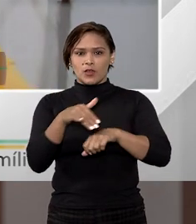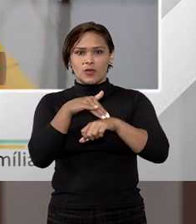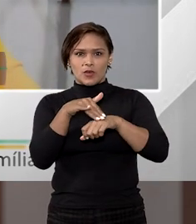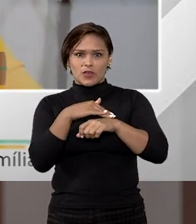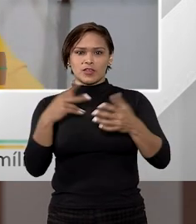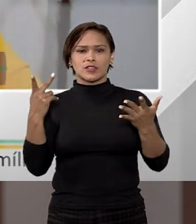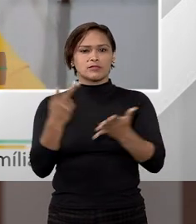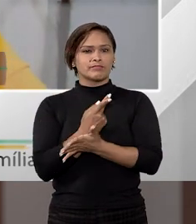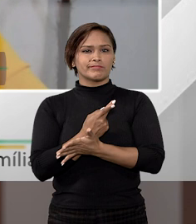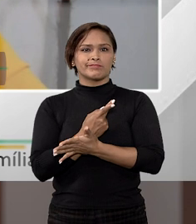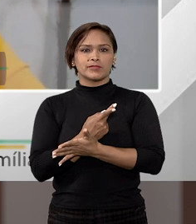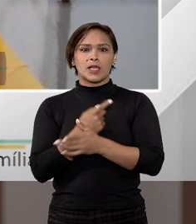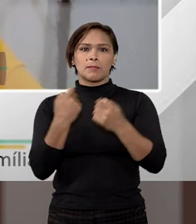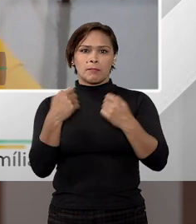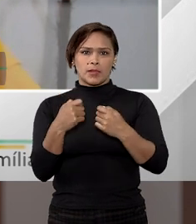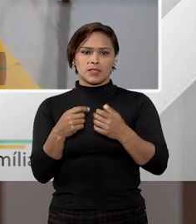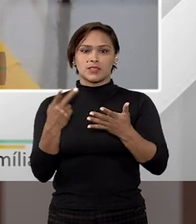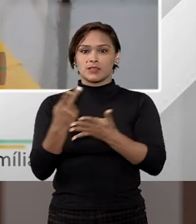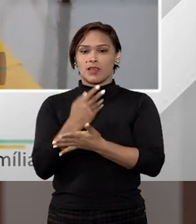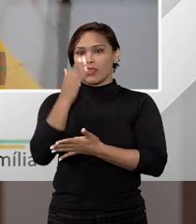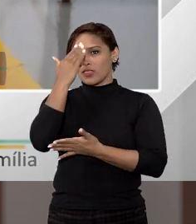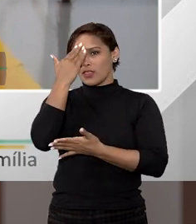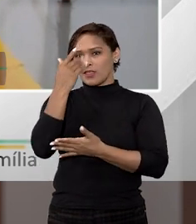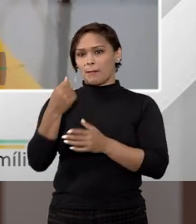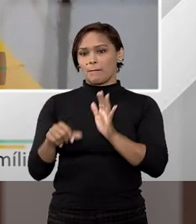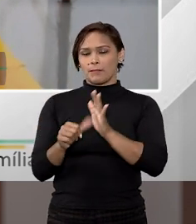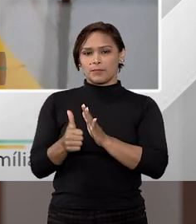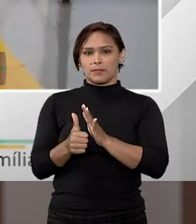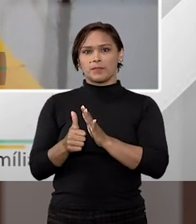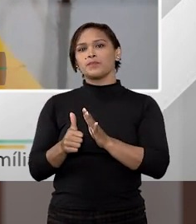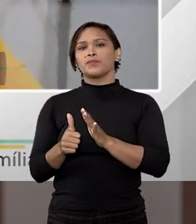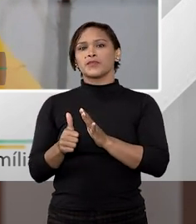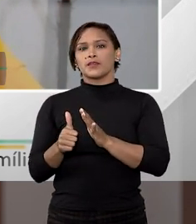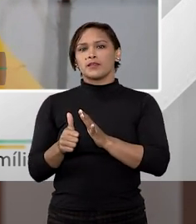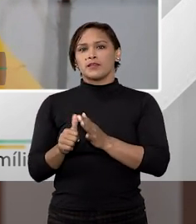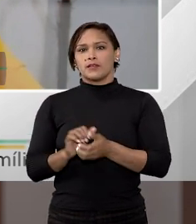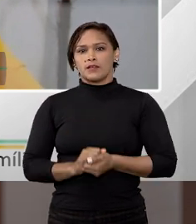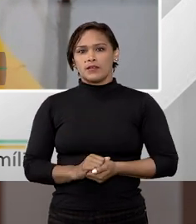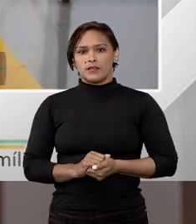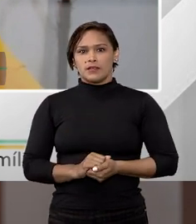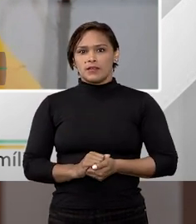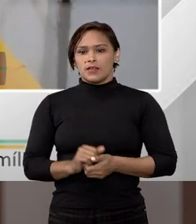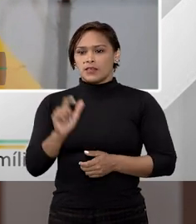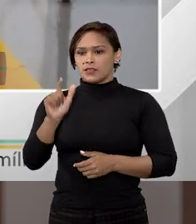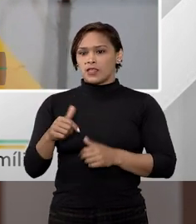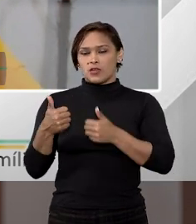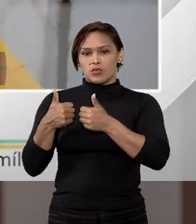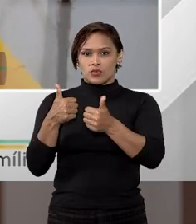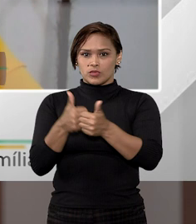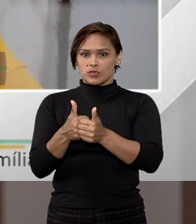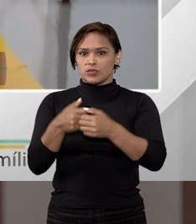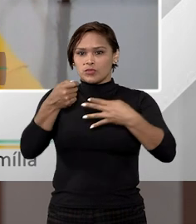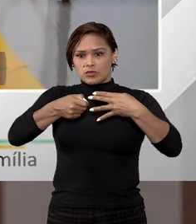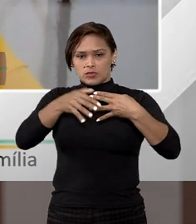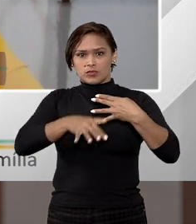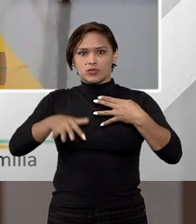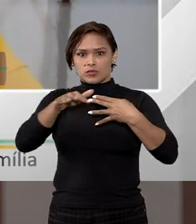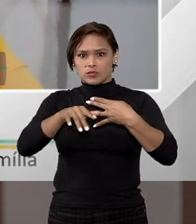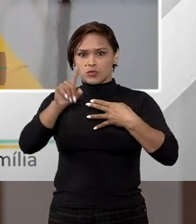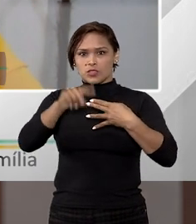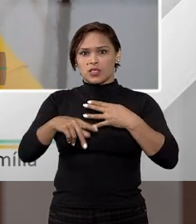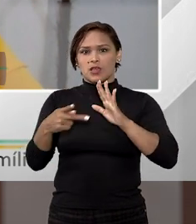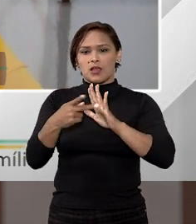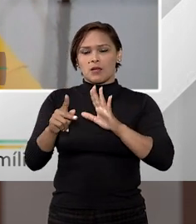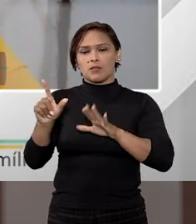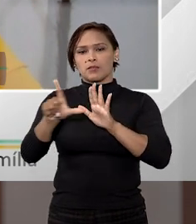conversar que de fato é depende. Olha só, primeira coisa, tanto na nossa doutrina como na jurisprudência